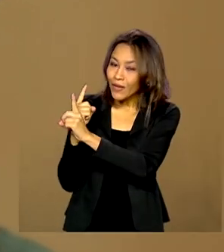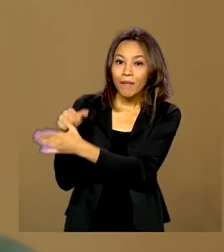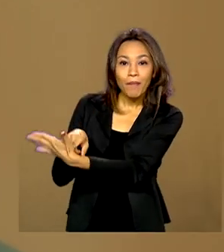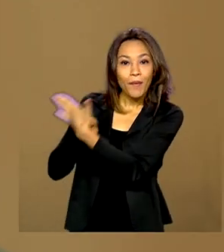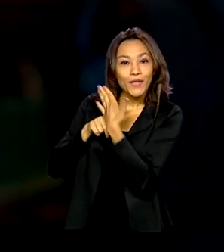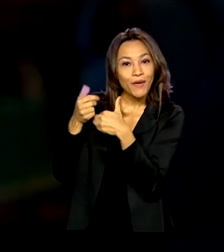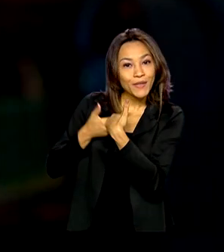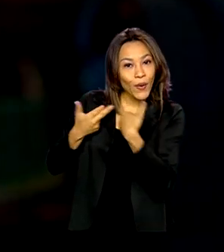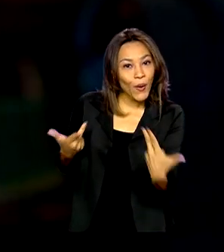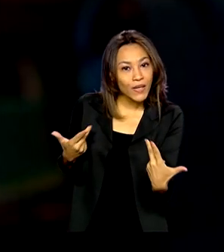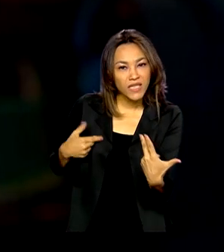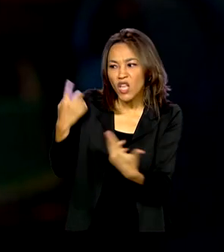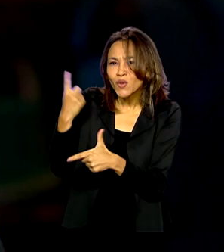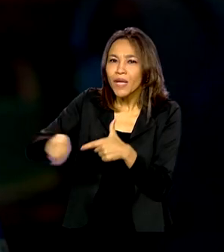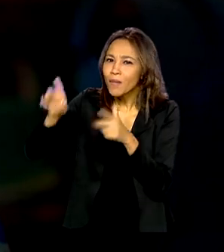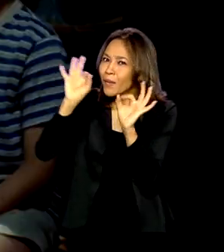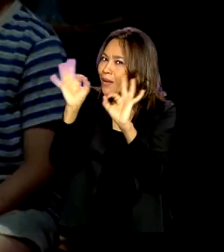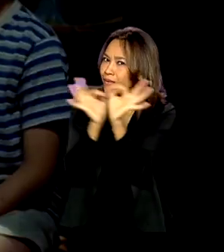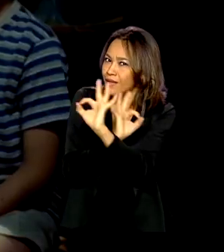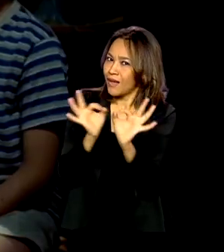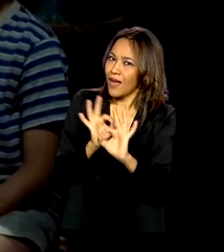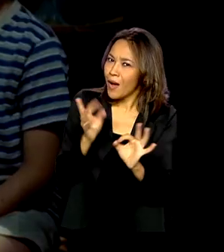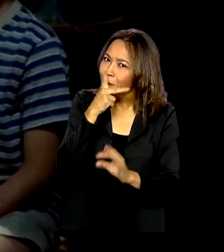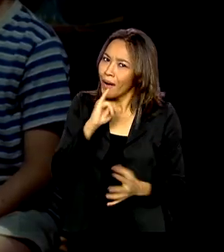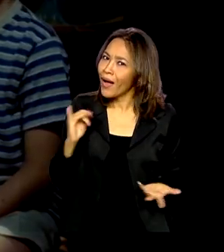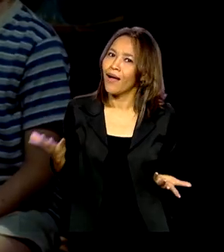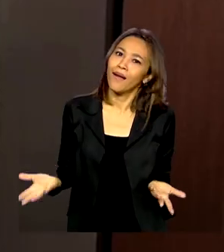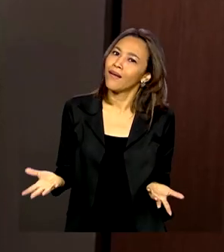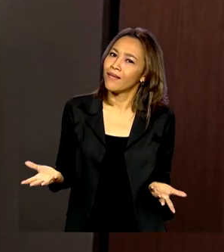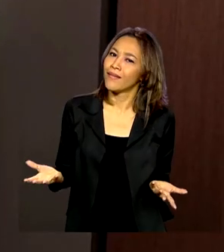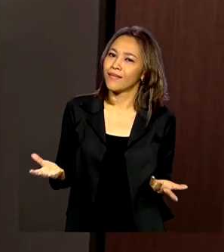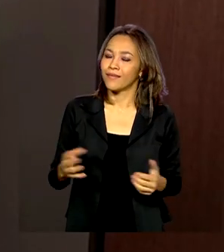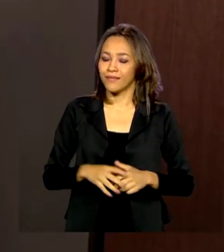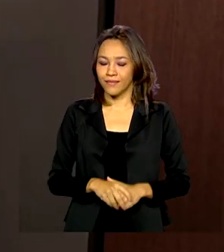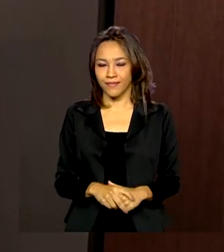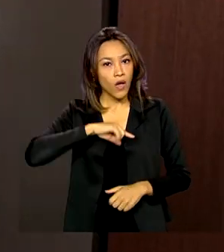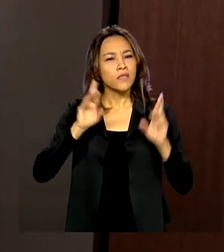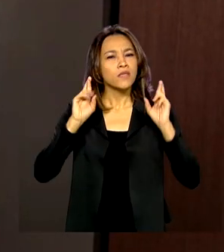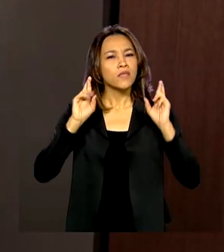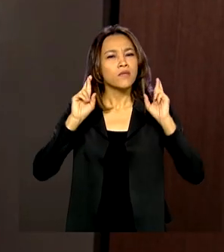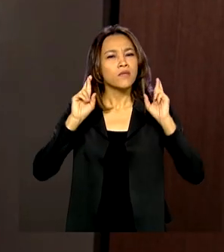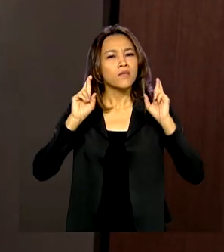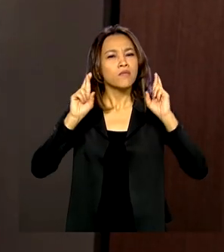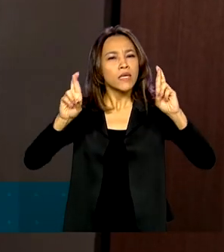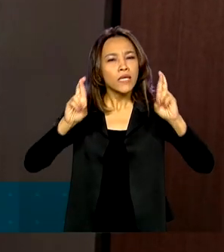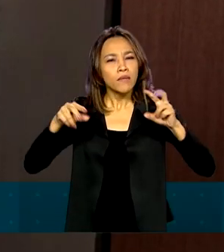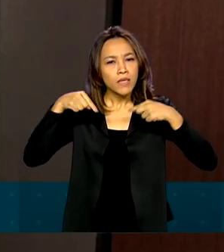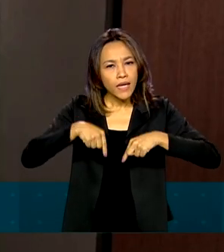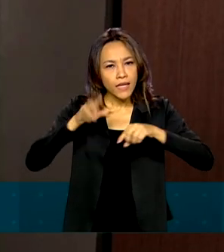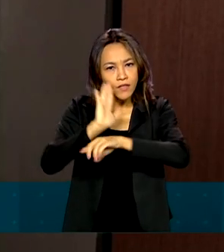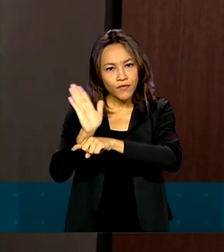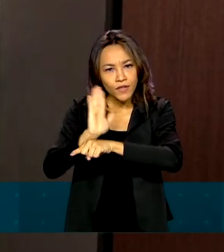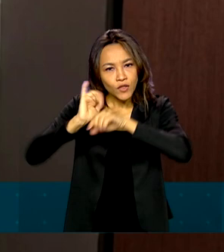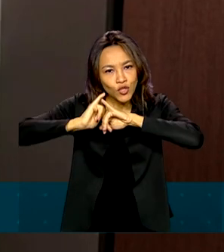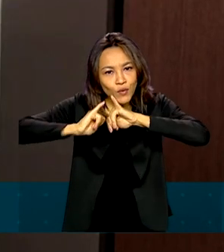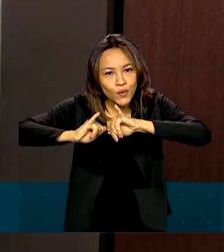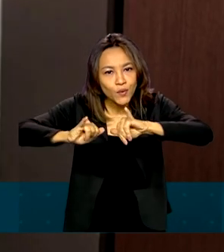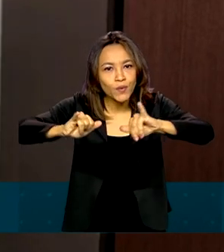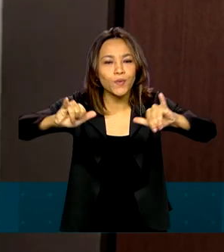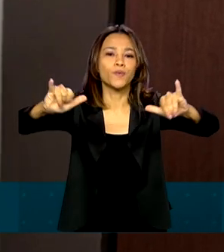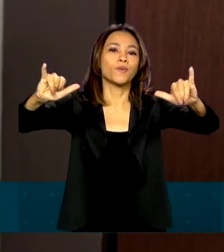mostrar umas coisas. Não tem problema nenhum, pai. E nós esperamos que a filha possa auxiliar no